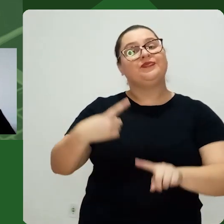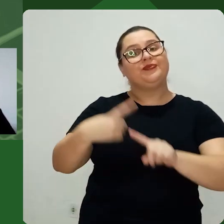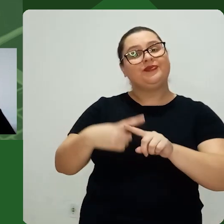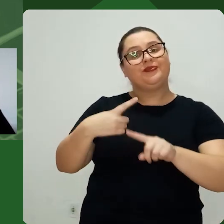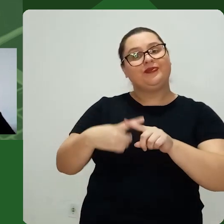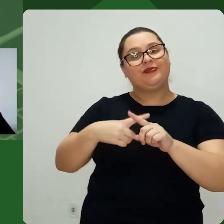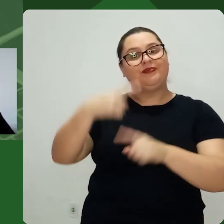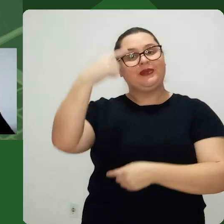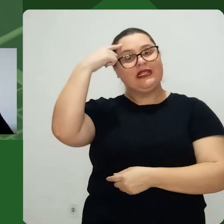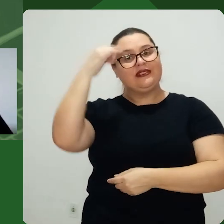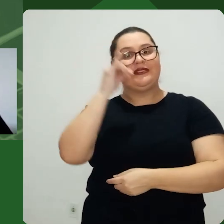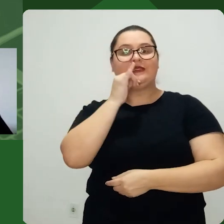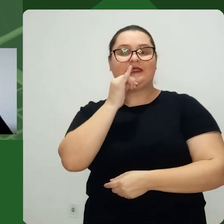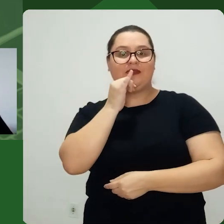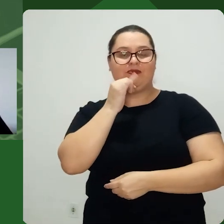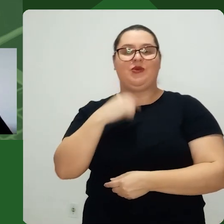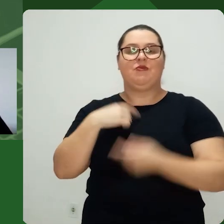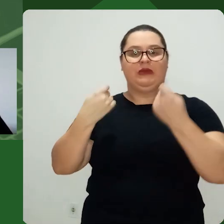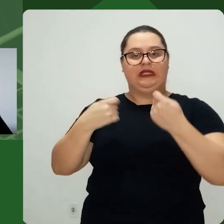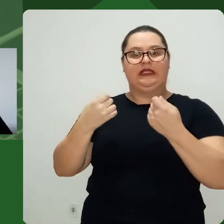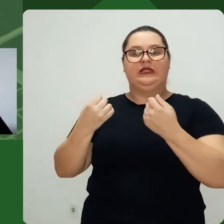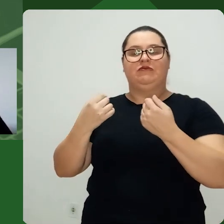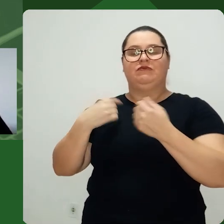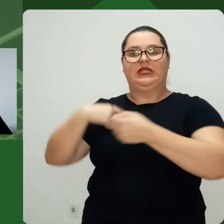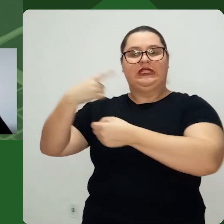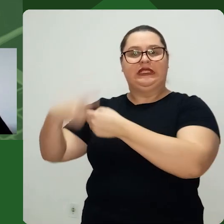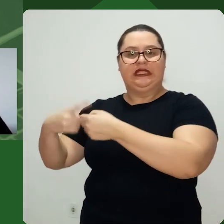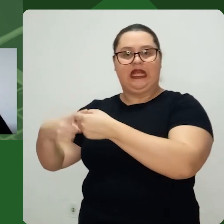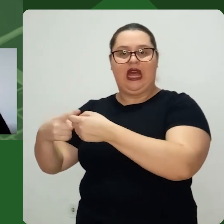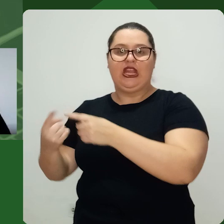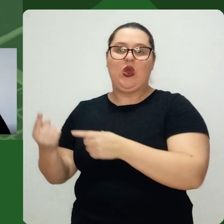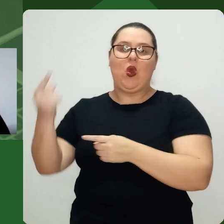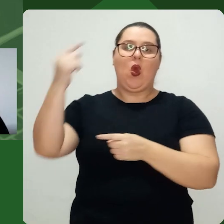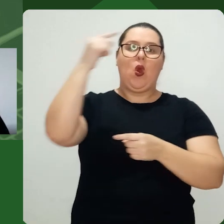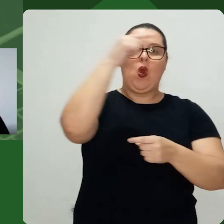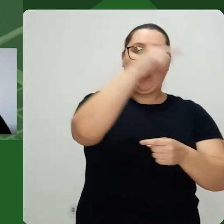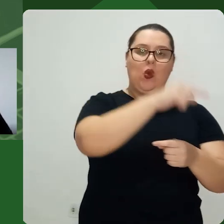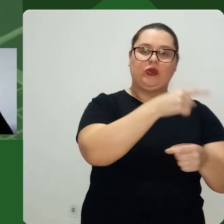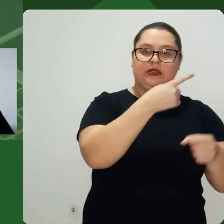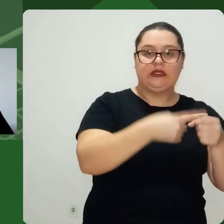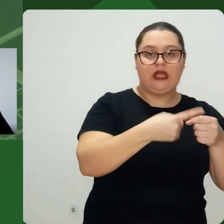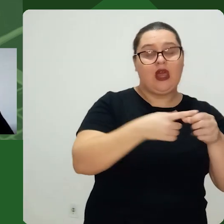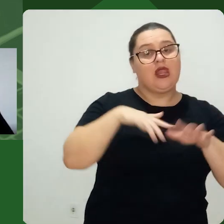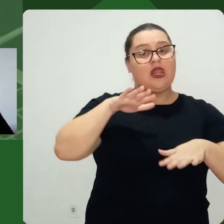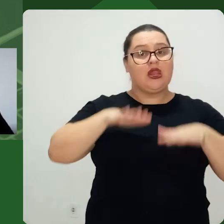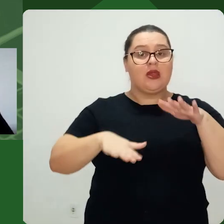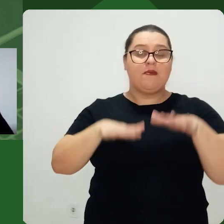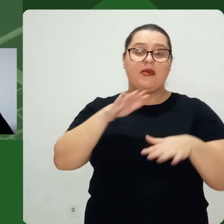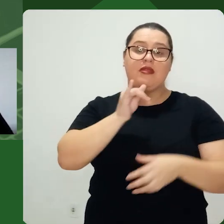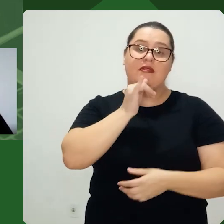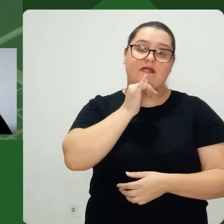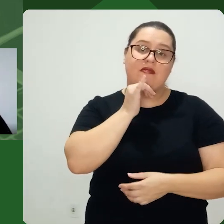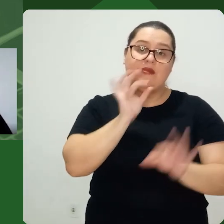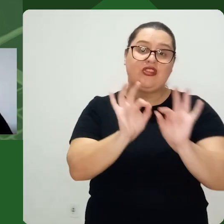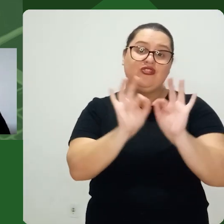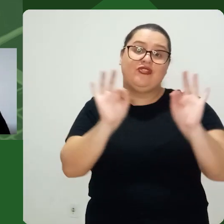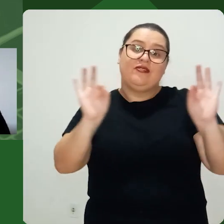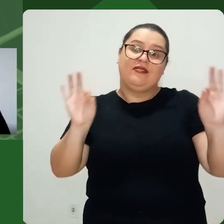comportamental Porque se a gente pensar Ah, se eu vou precisar Me deslocar Para comprar Esse produto